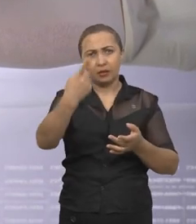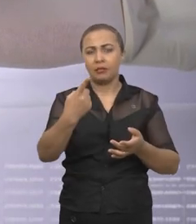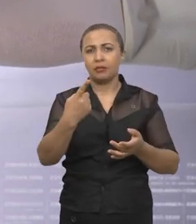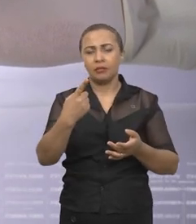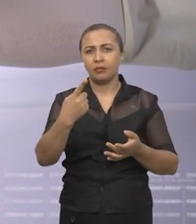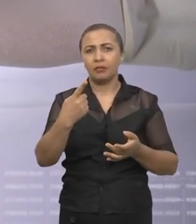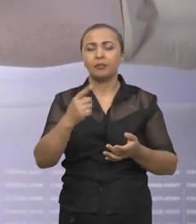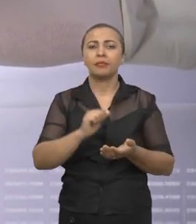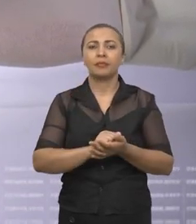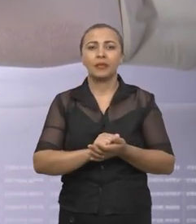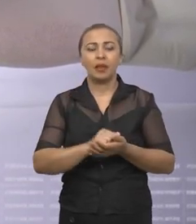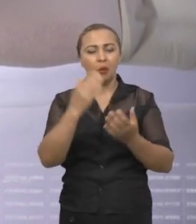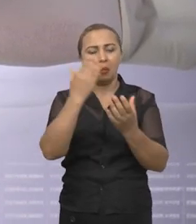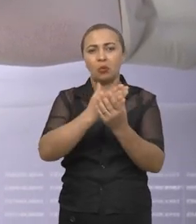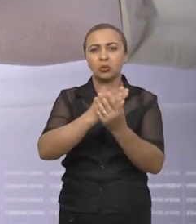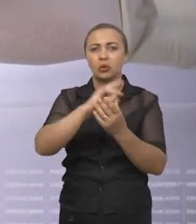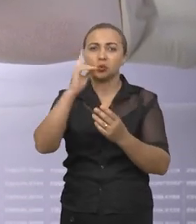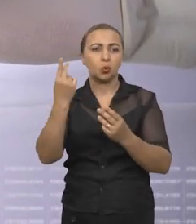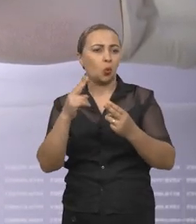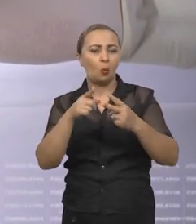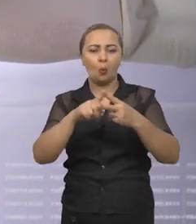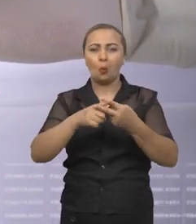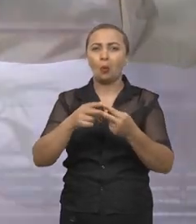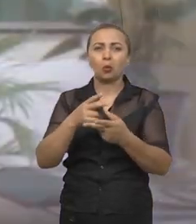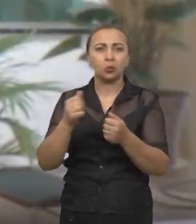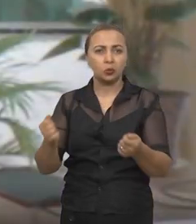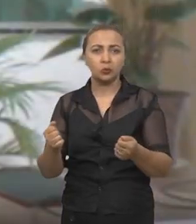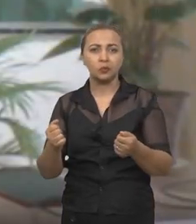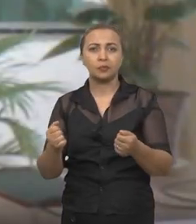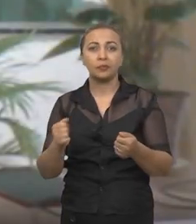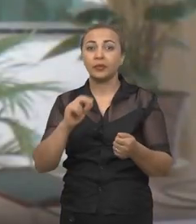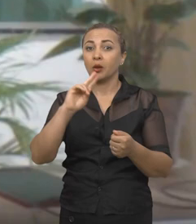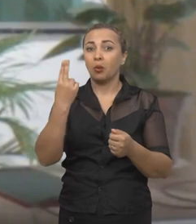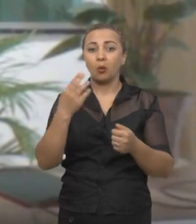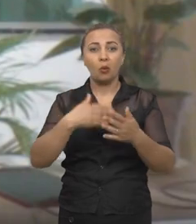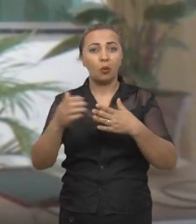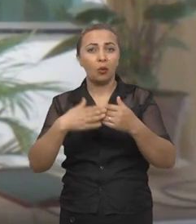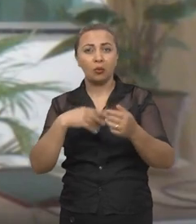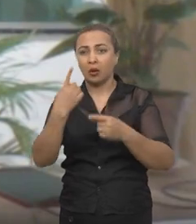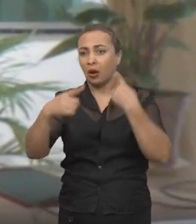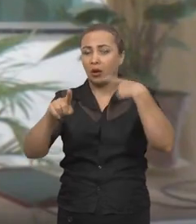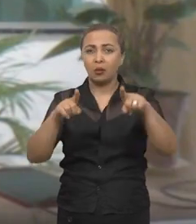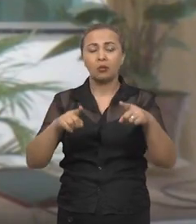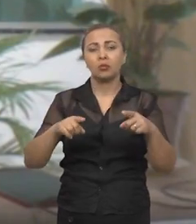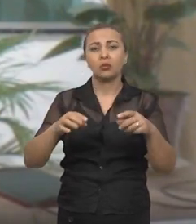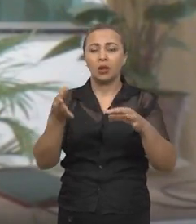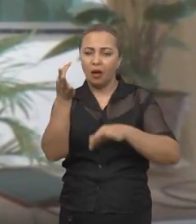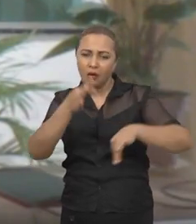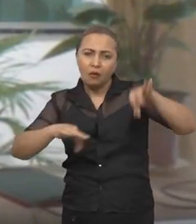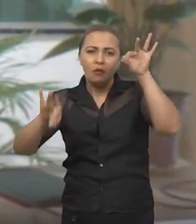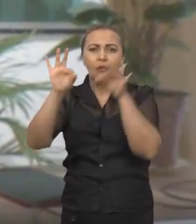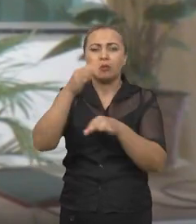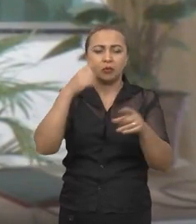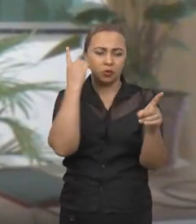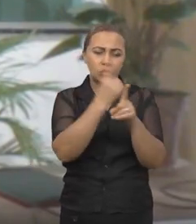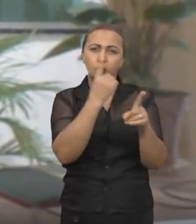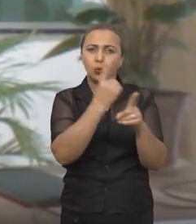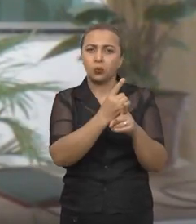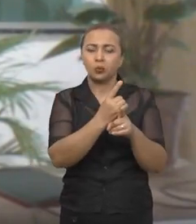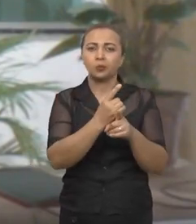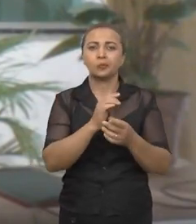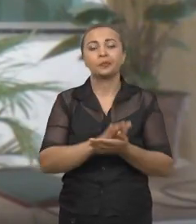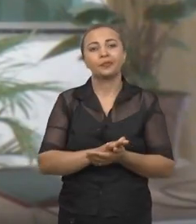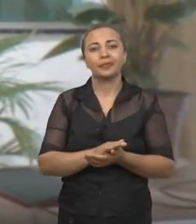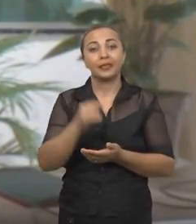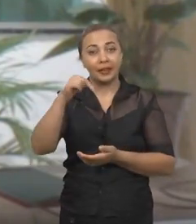esse processo, ou produto, ou qualquer outra formulação que você faça, ou descoberta que